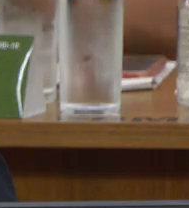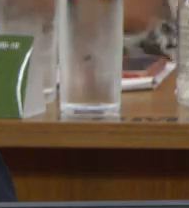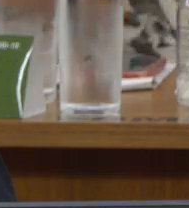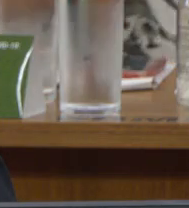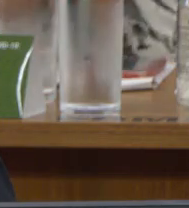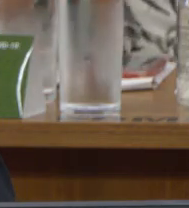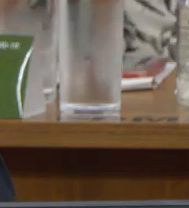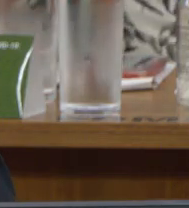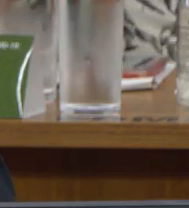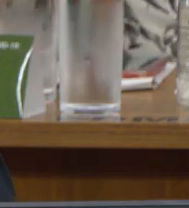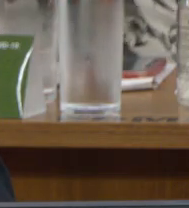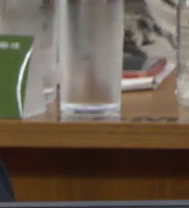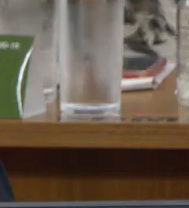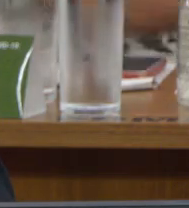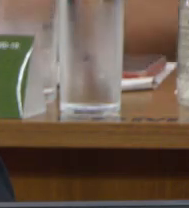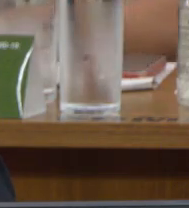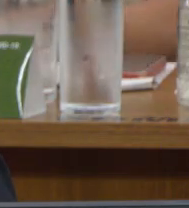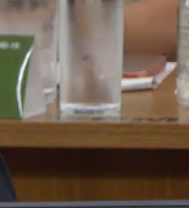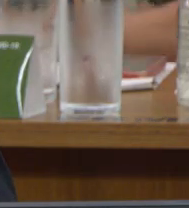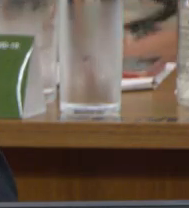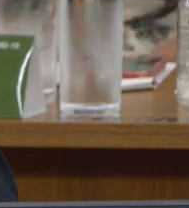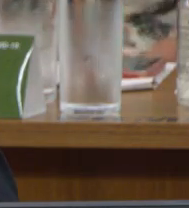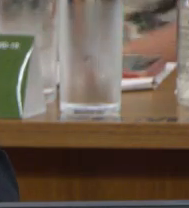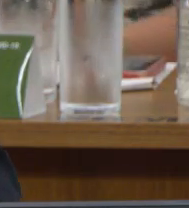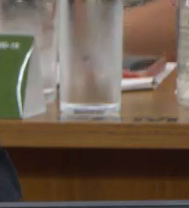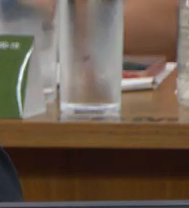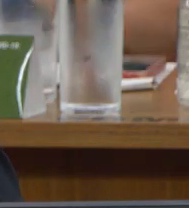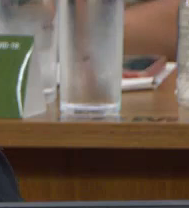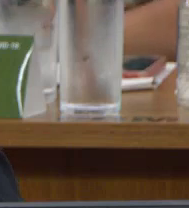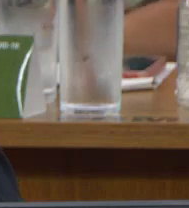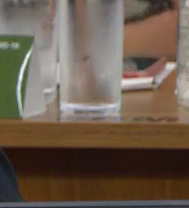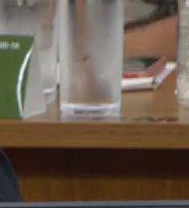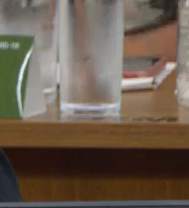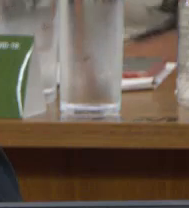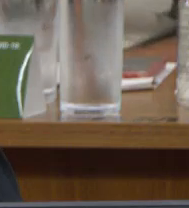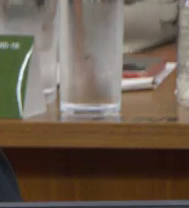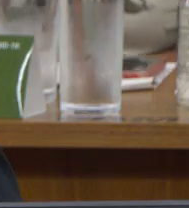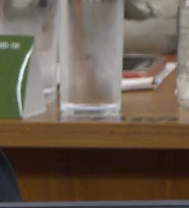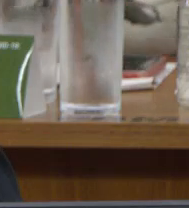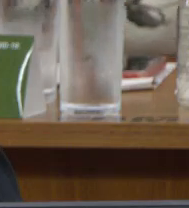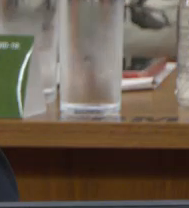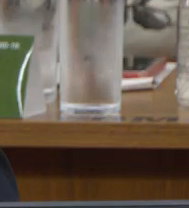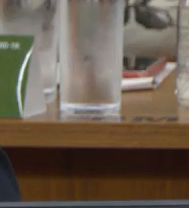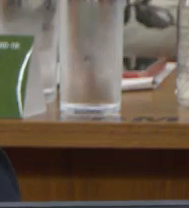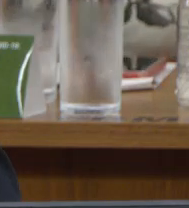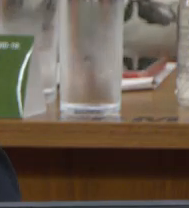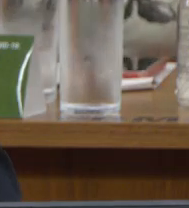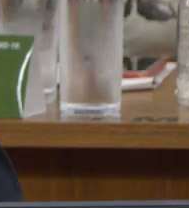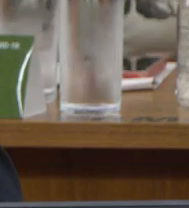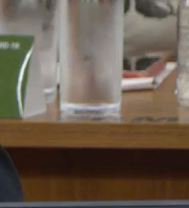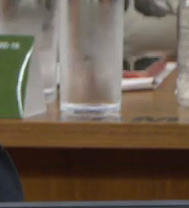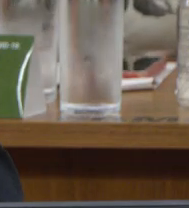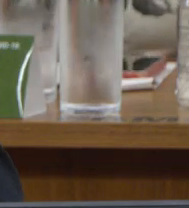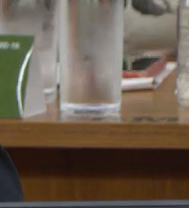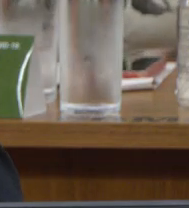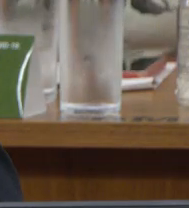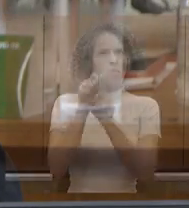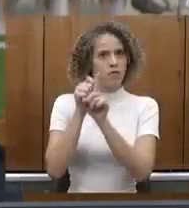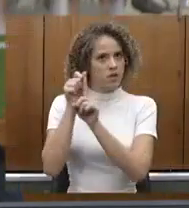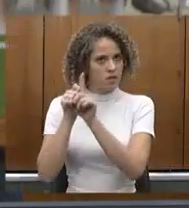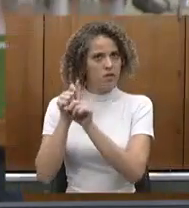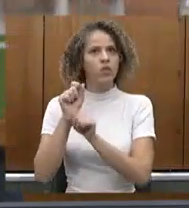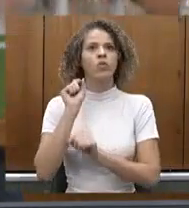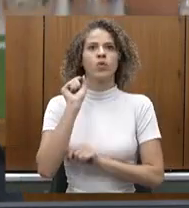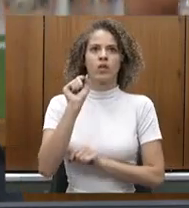no final de todos, praticamente todos, com exceção de Juiz de Fora, daqui a 24 meses as obras estarem concluídas.